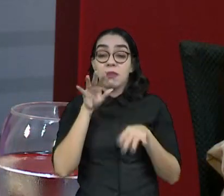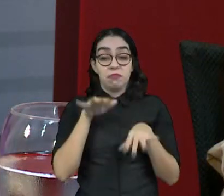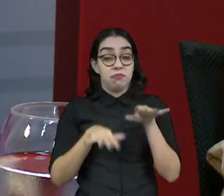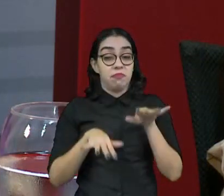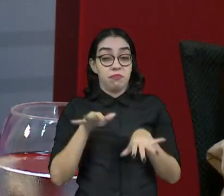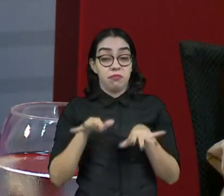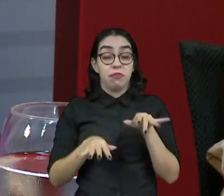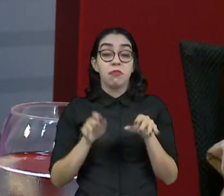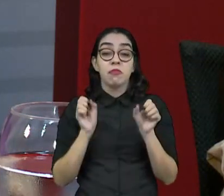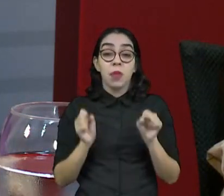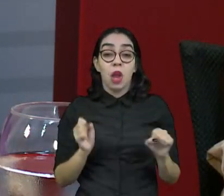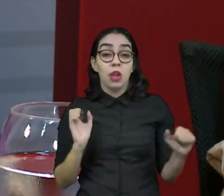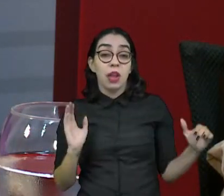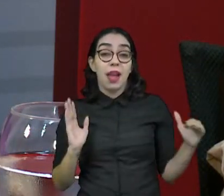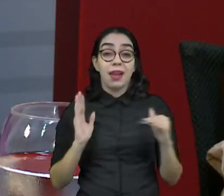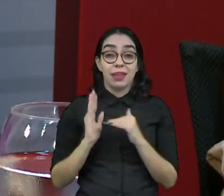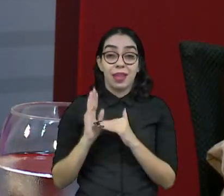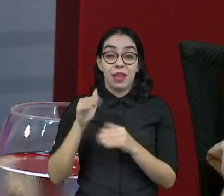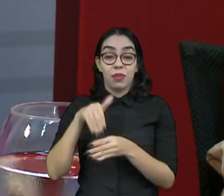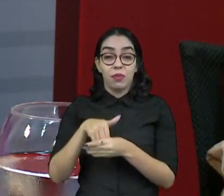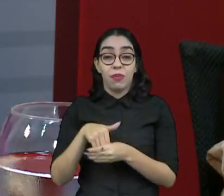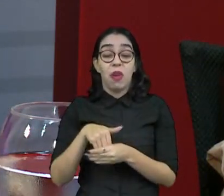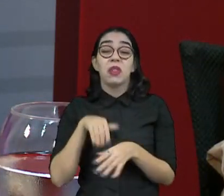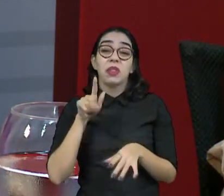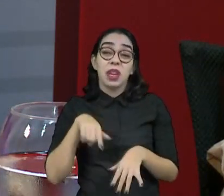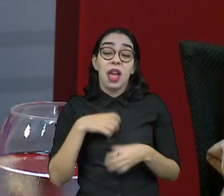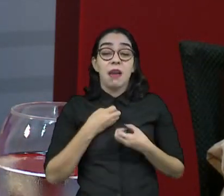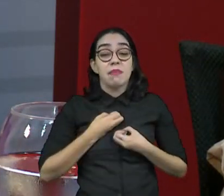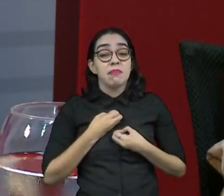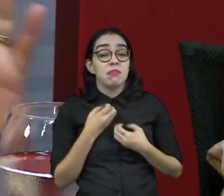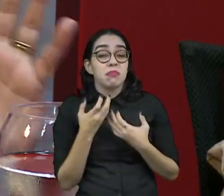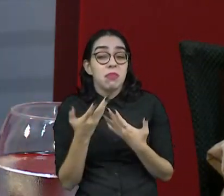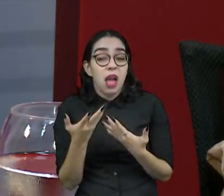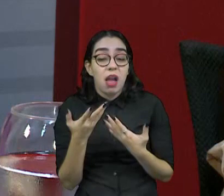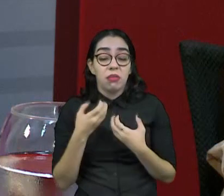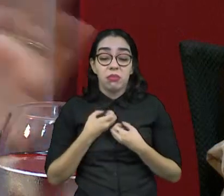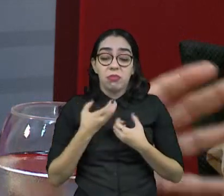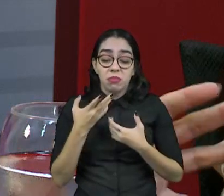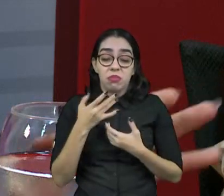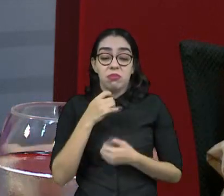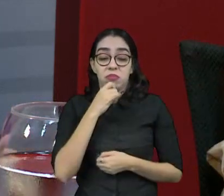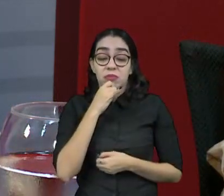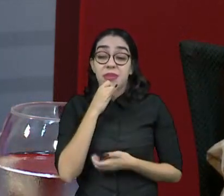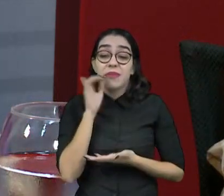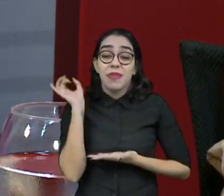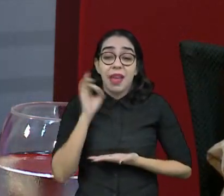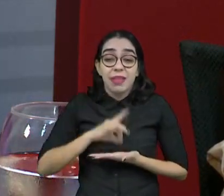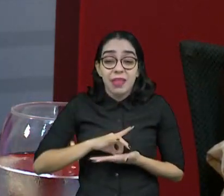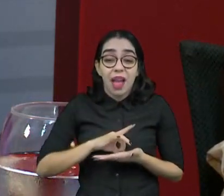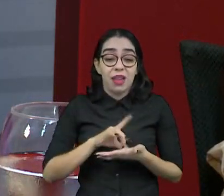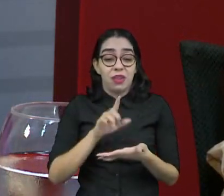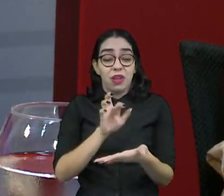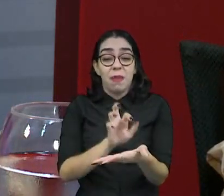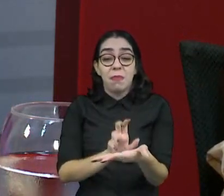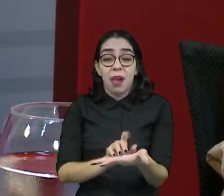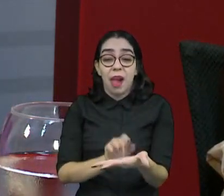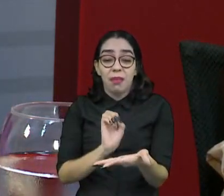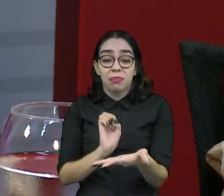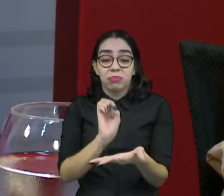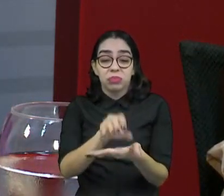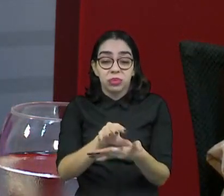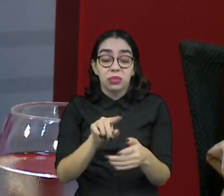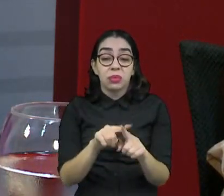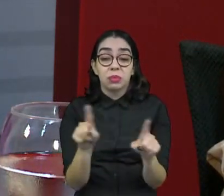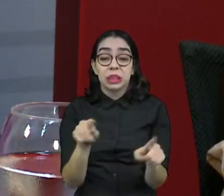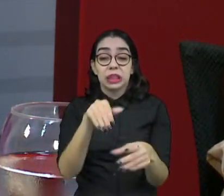o último dia no que a gente chama de voto de confissão, que é só o eleitor e a urna, né? Ele diz que vai votar outro, vota no outro. Ou, então,